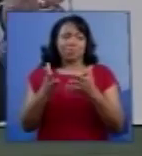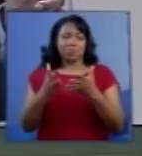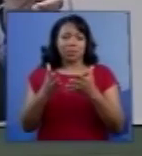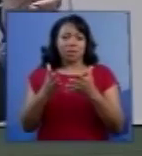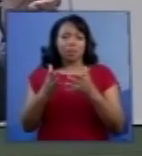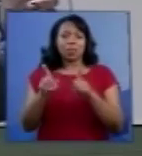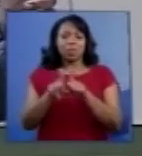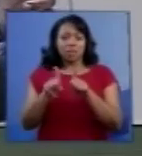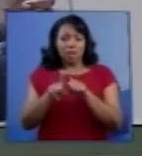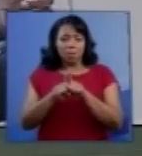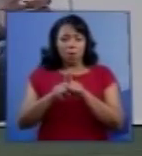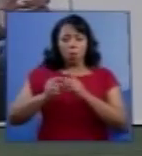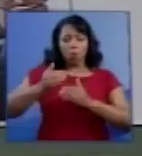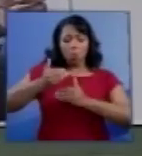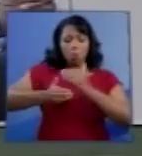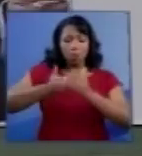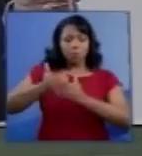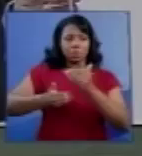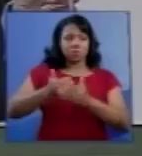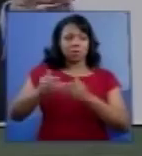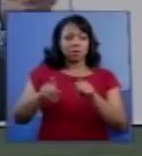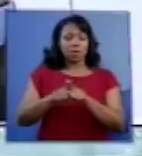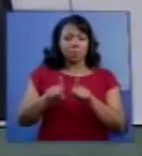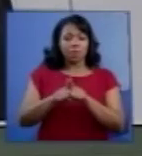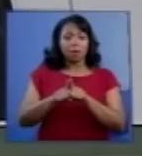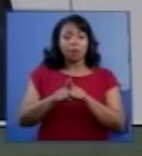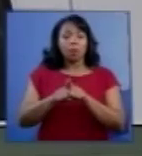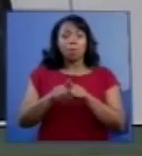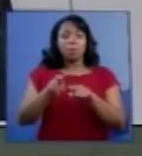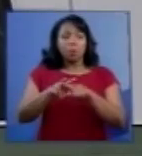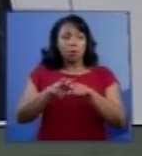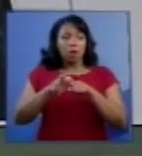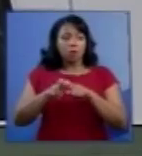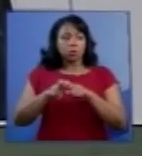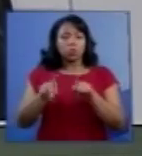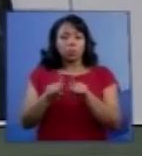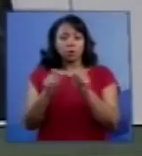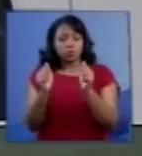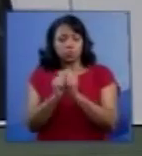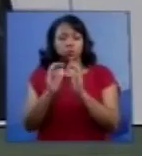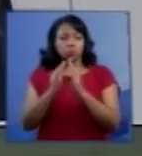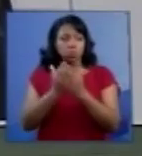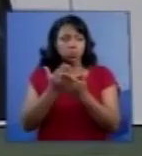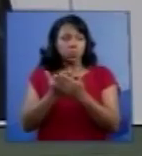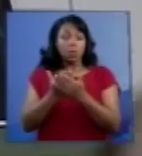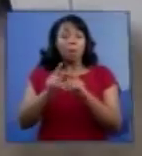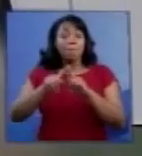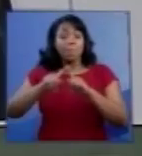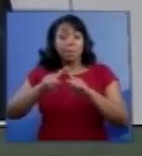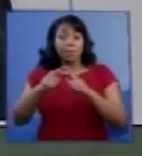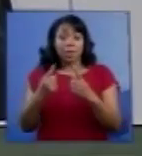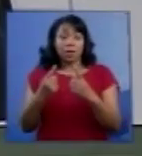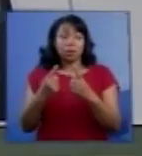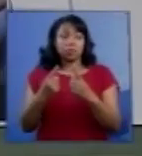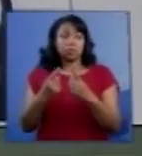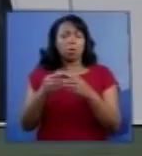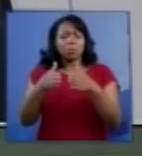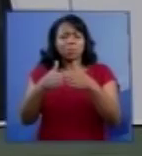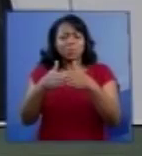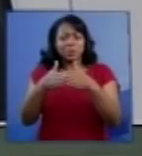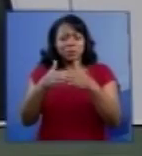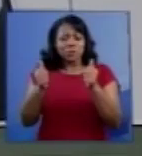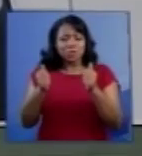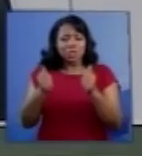submissão do processo devidamente aparelhado ou colegiado. E eu pediria